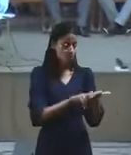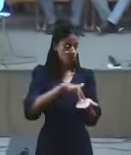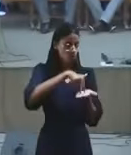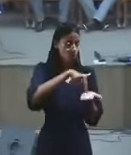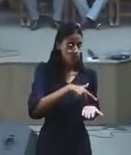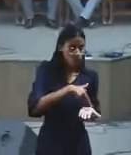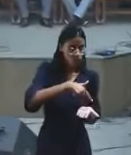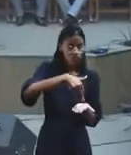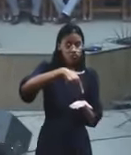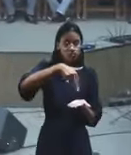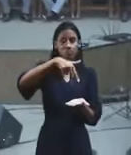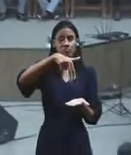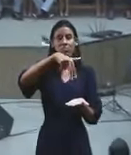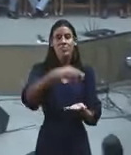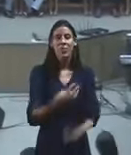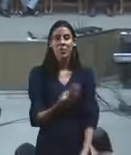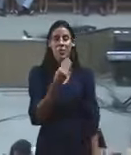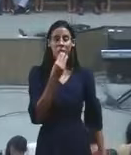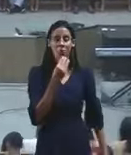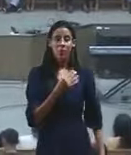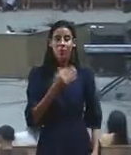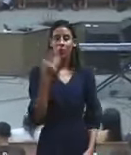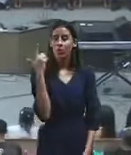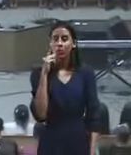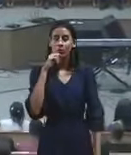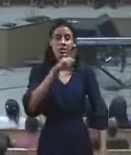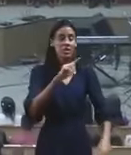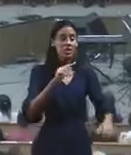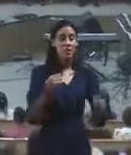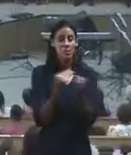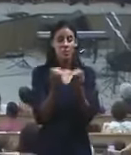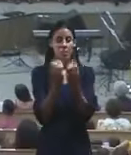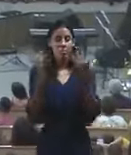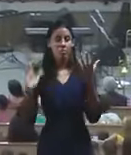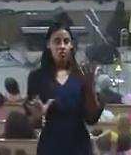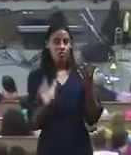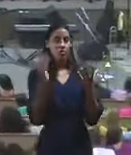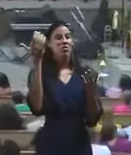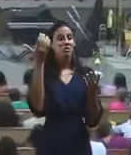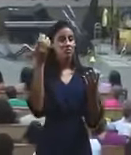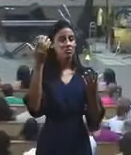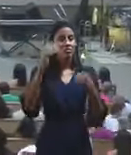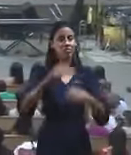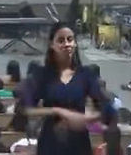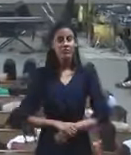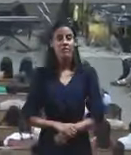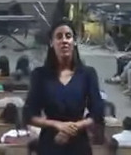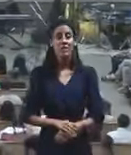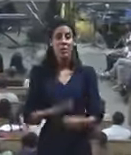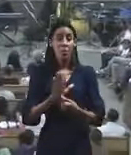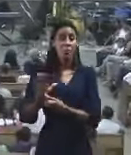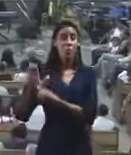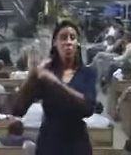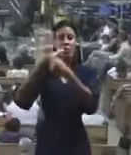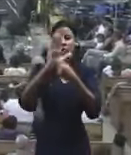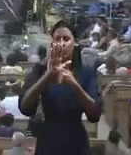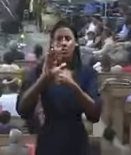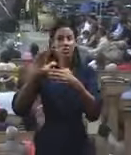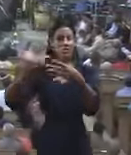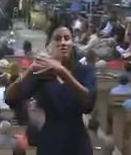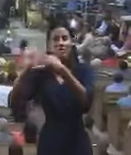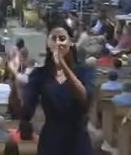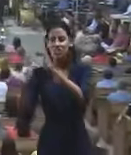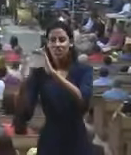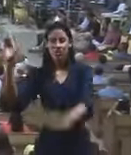levantando, mudo ouvindo, surdo ouvindo, mudo falando, é sinal de que eu cheguei